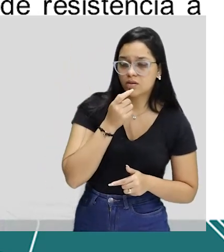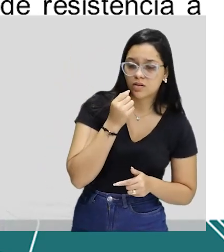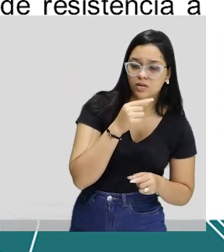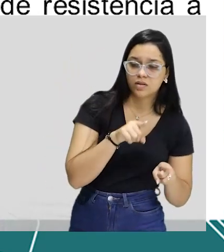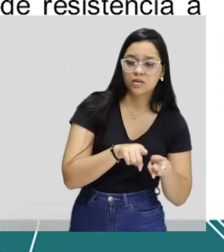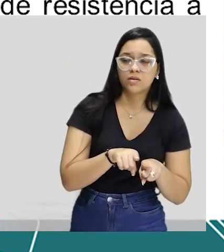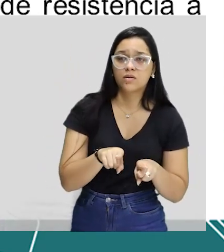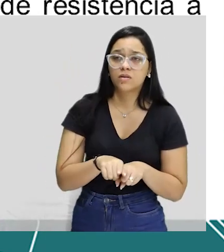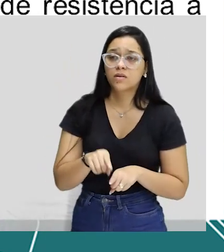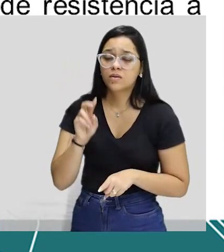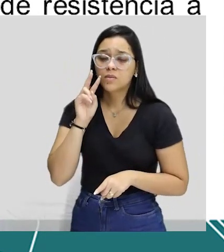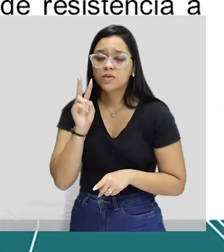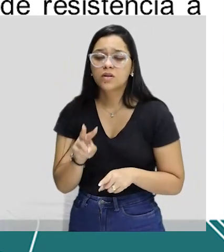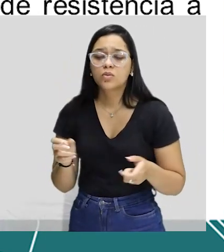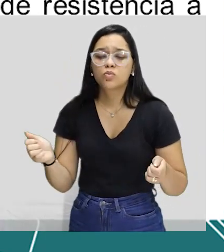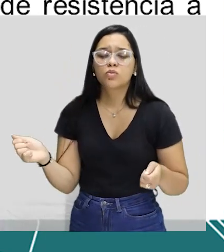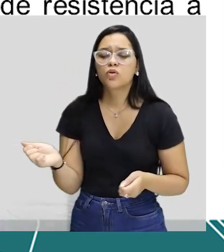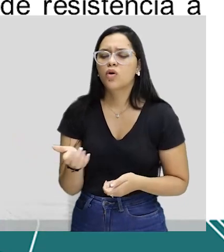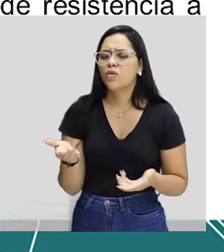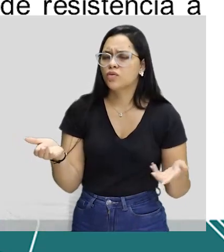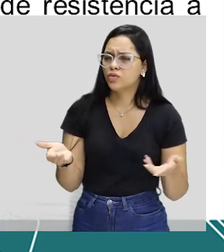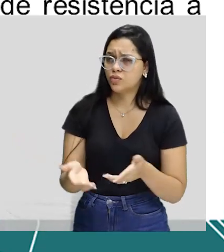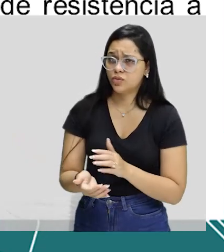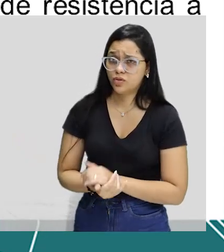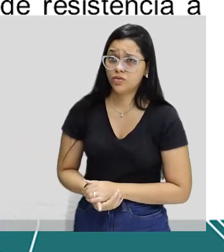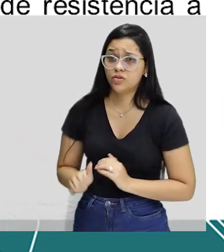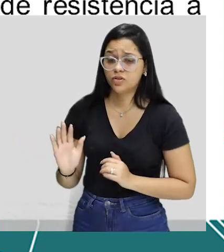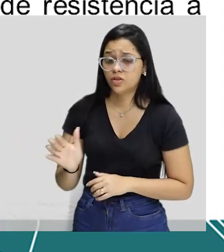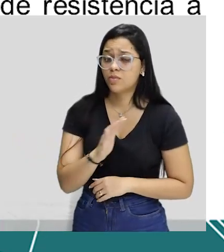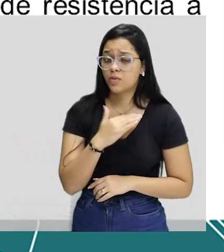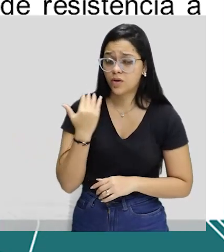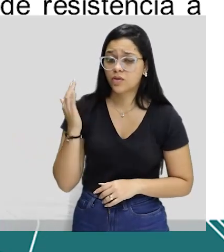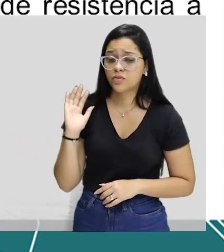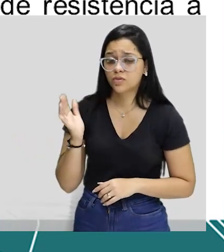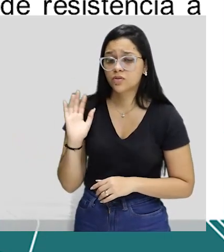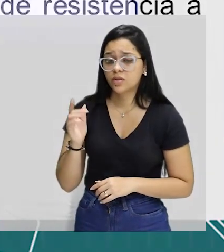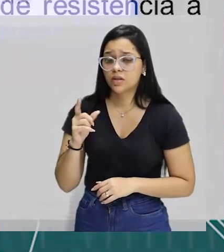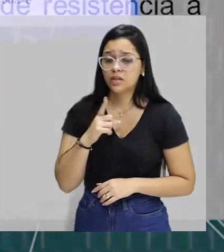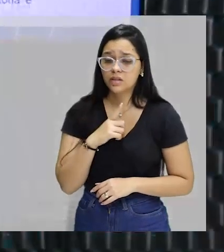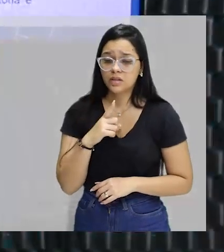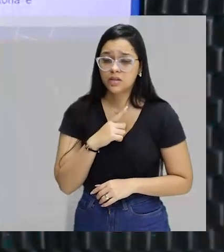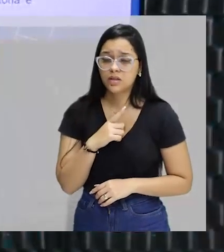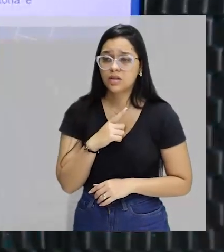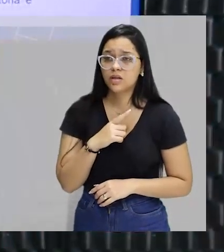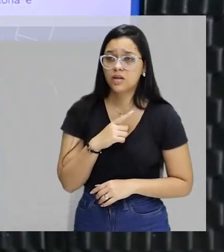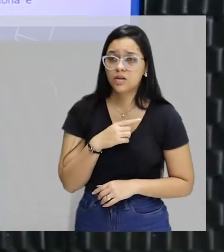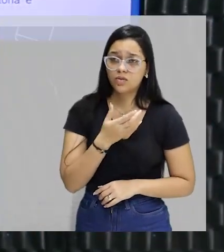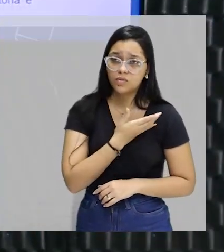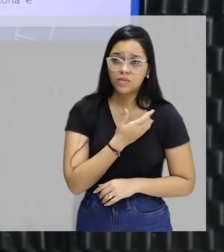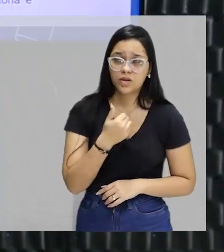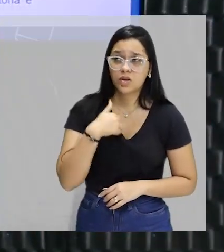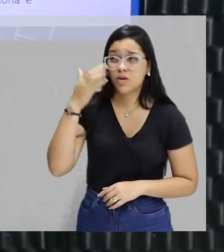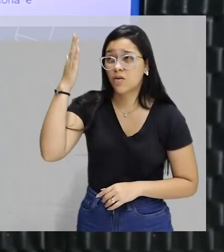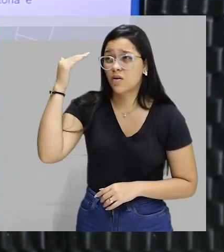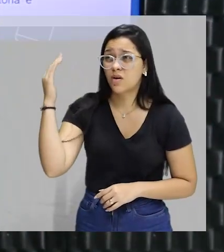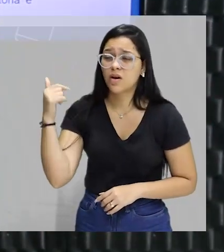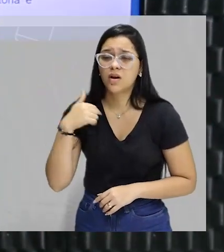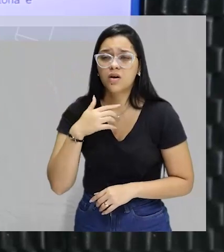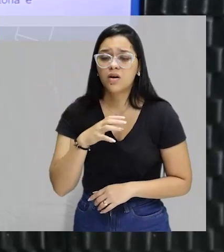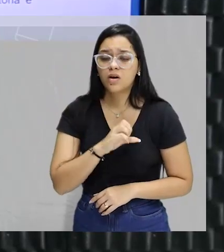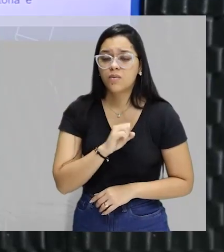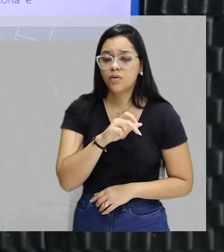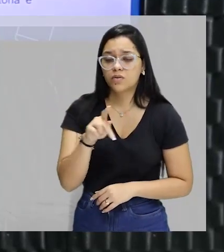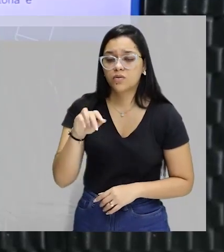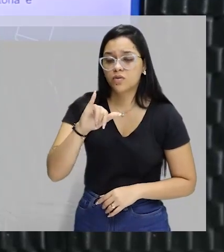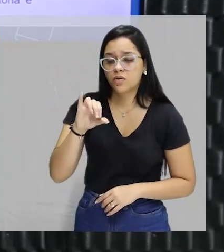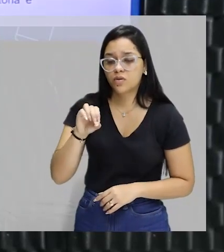de uma visão moderna. O Milou Fernandes, ele já faleceu há um certo tempo. Tem até um colega meu que eu sou fã de Cartarinha, o professor